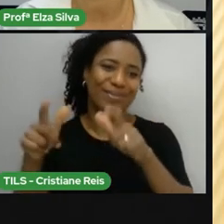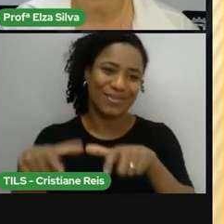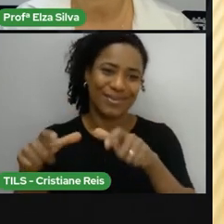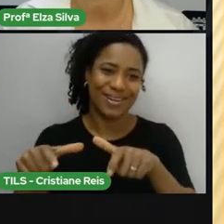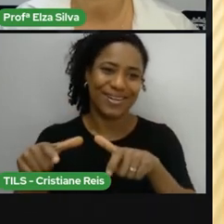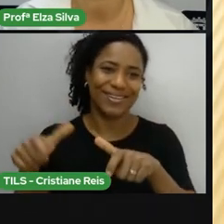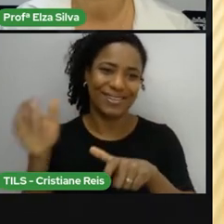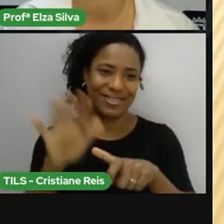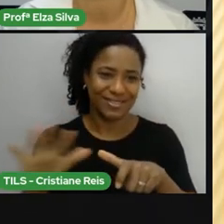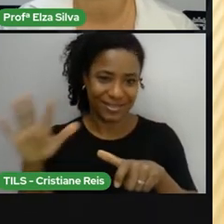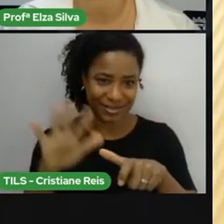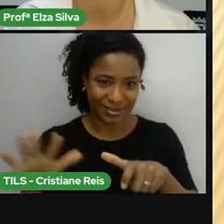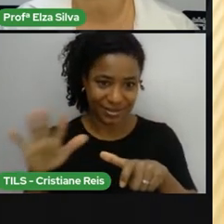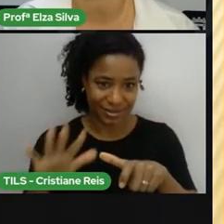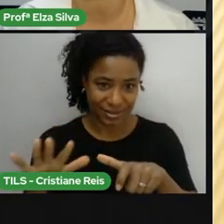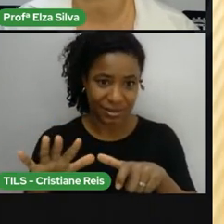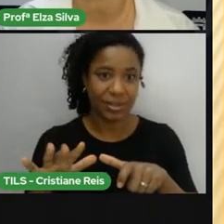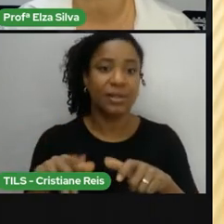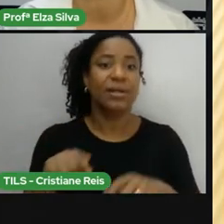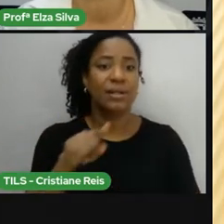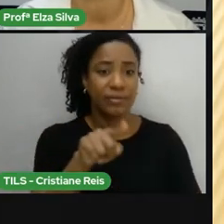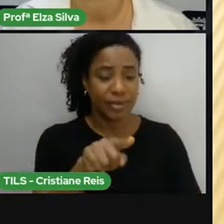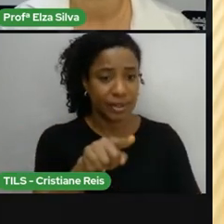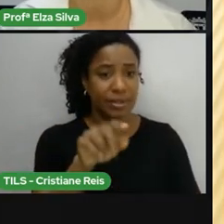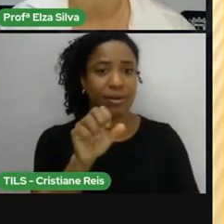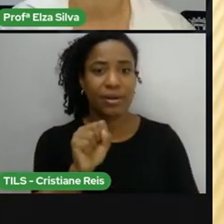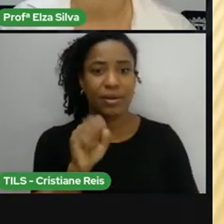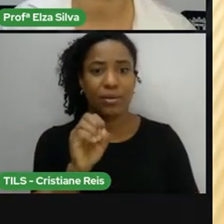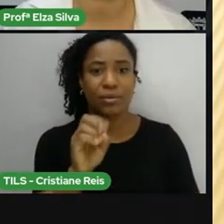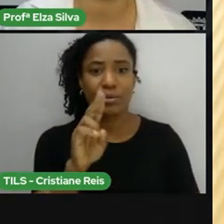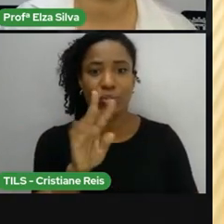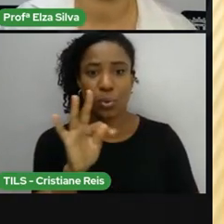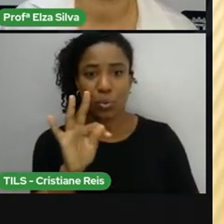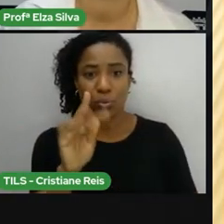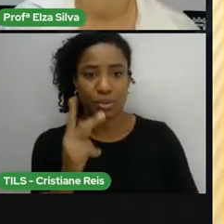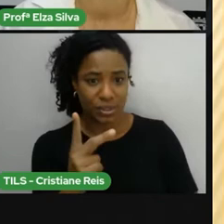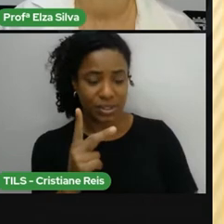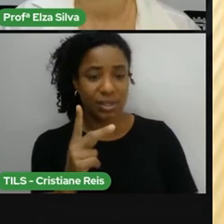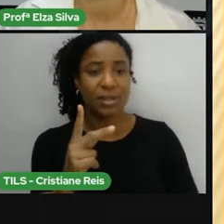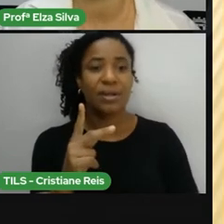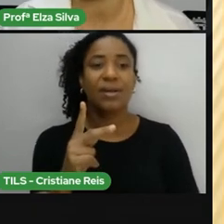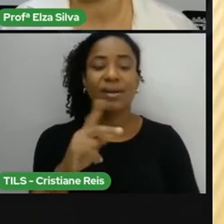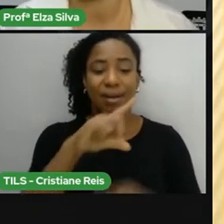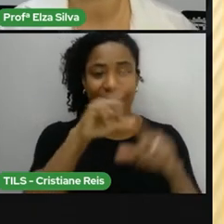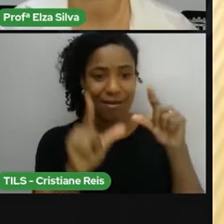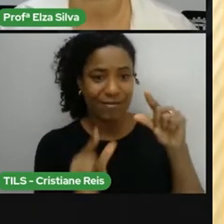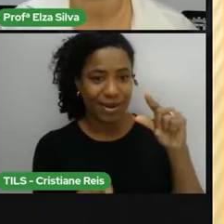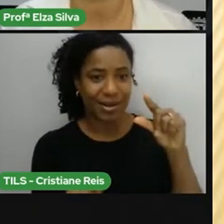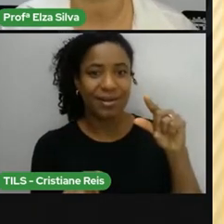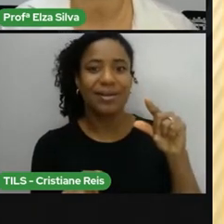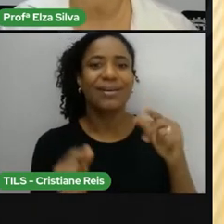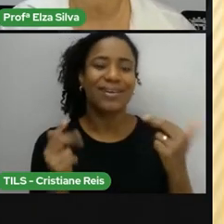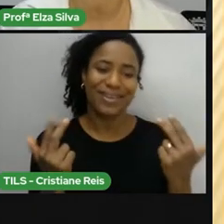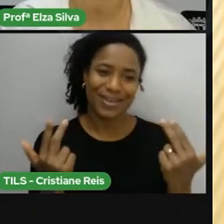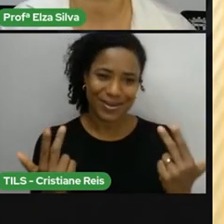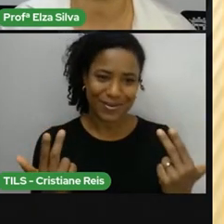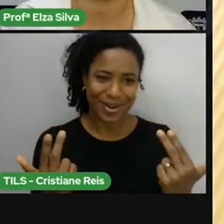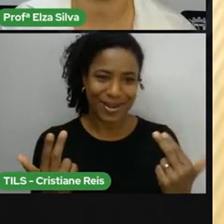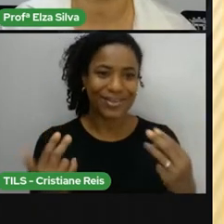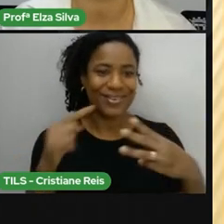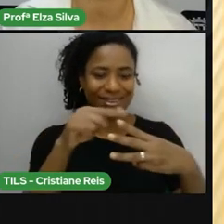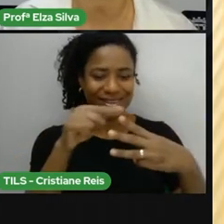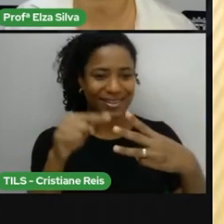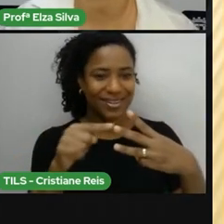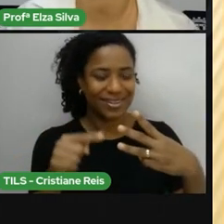Africa South Africa África do Sul Da mesma maneira que Singapura E Nova